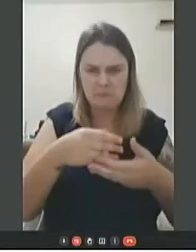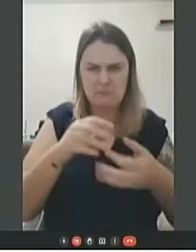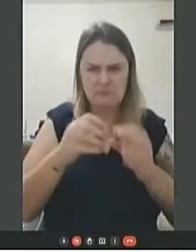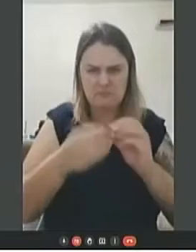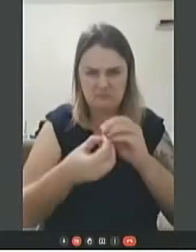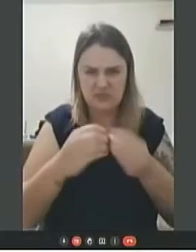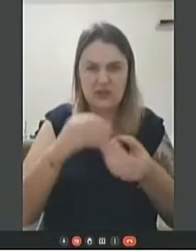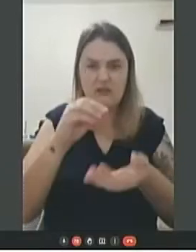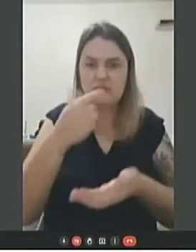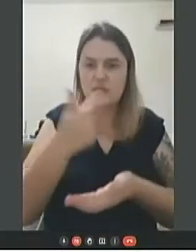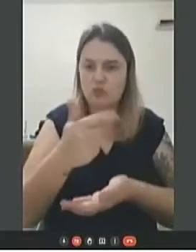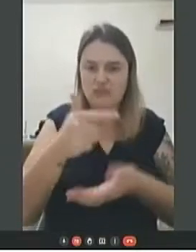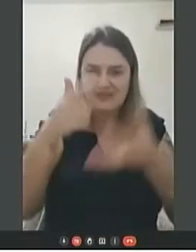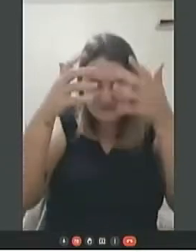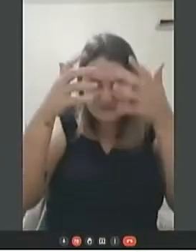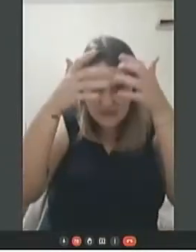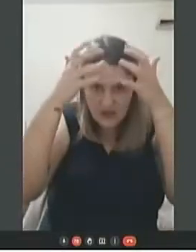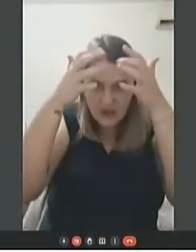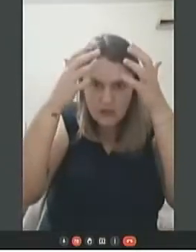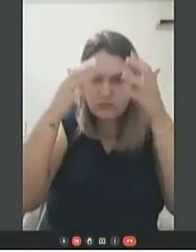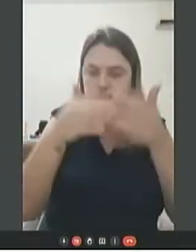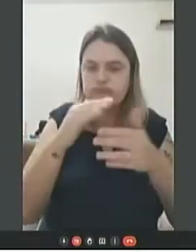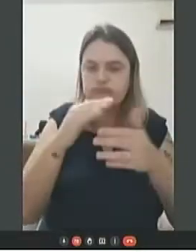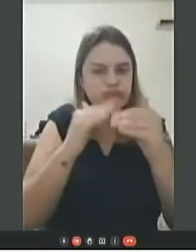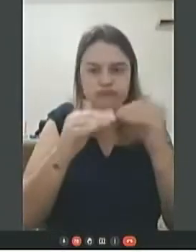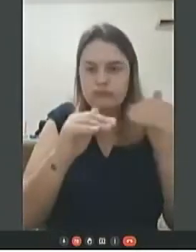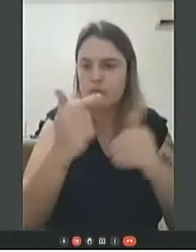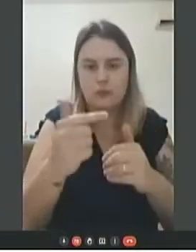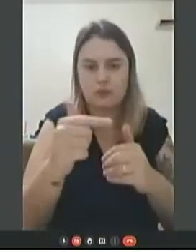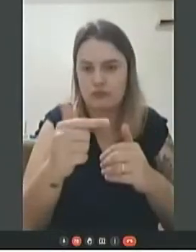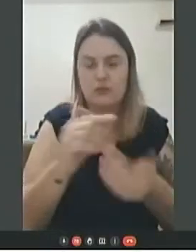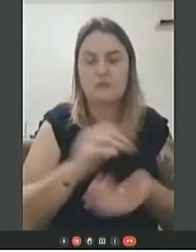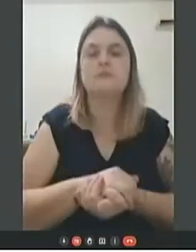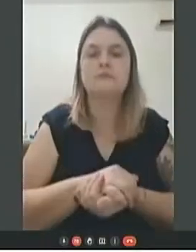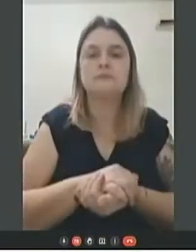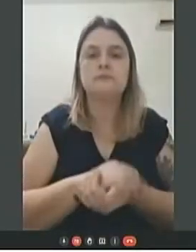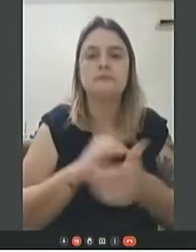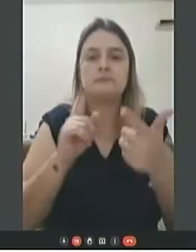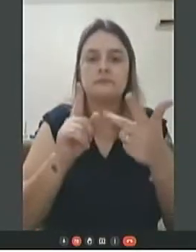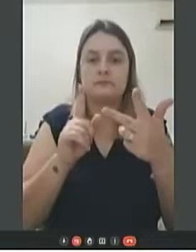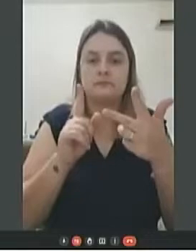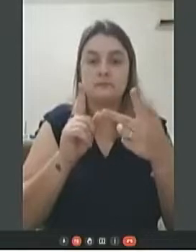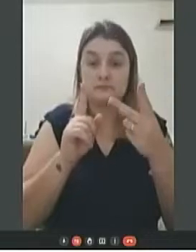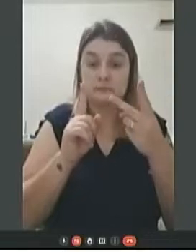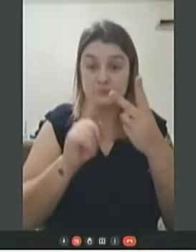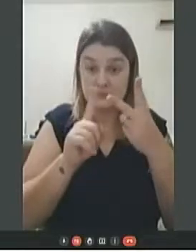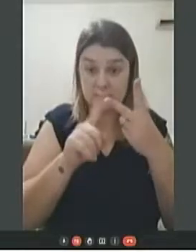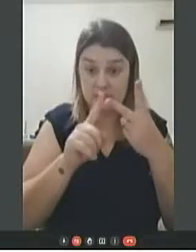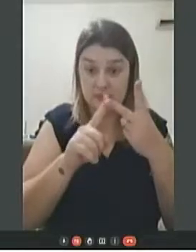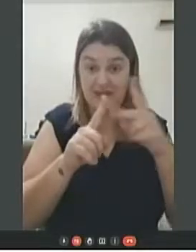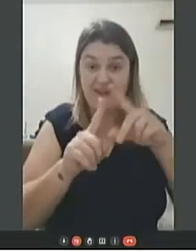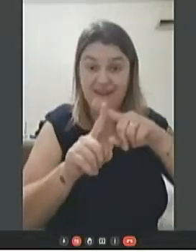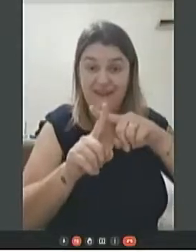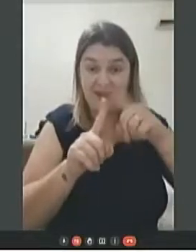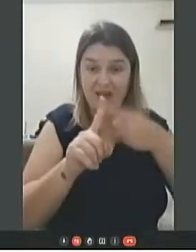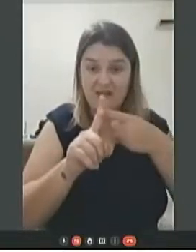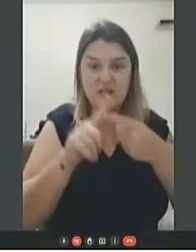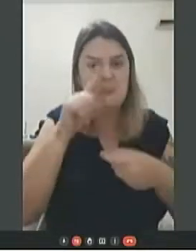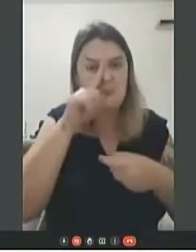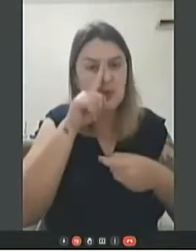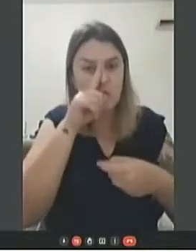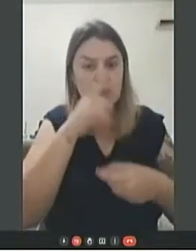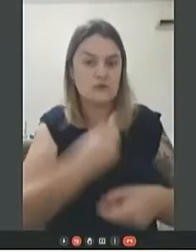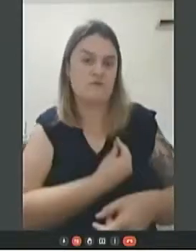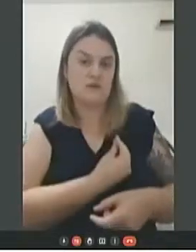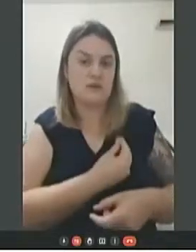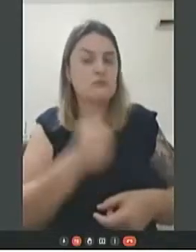fetal, quando o cérebro do feto não é desenvolvido. Em caso da gravidez, apresentar risco para a gestante, para a